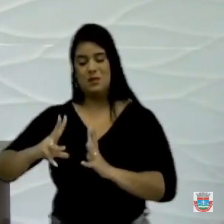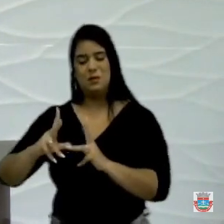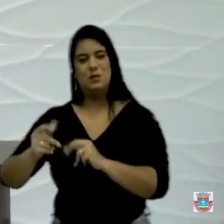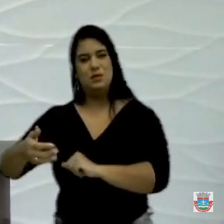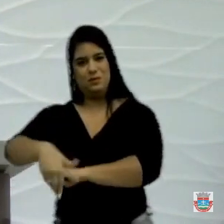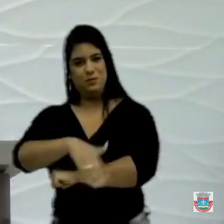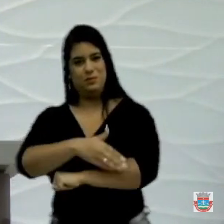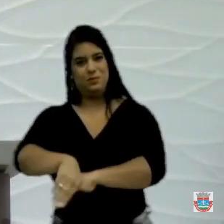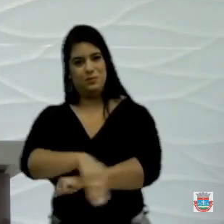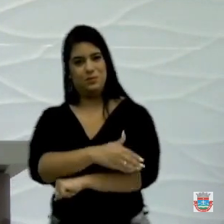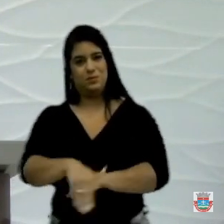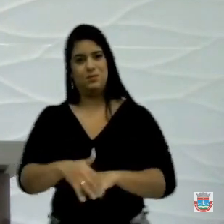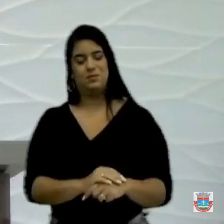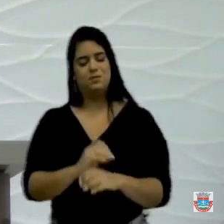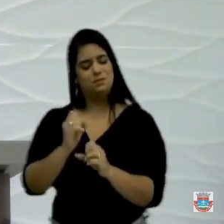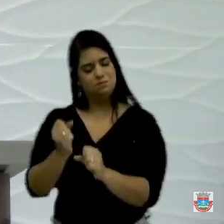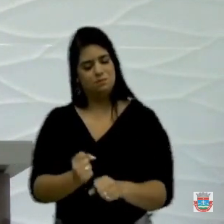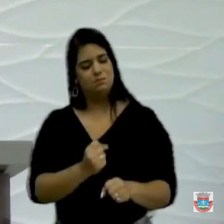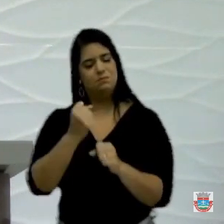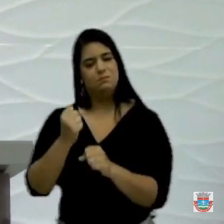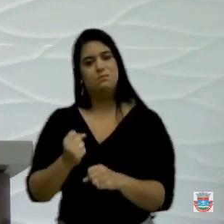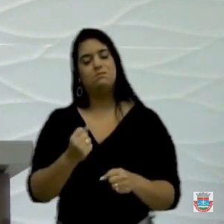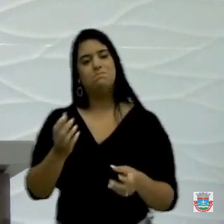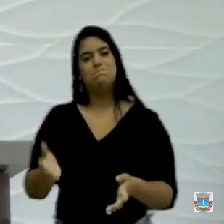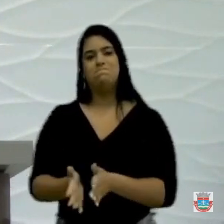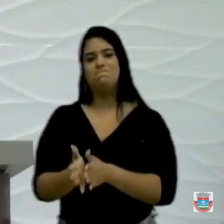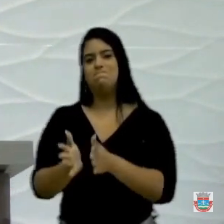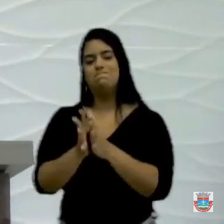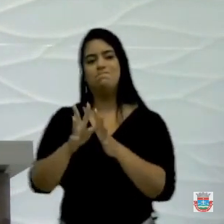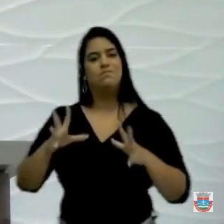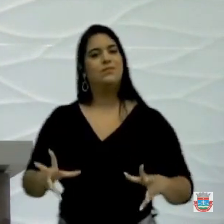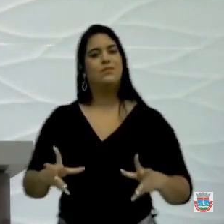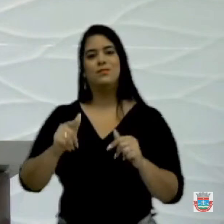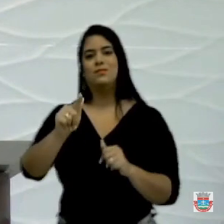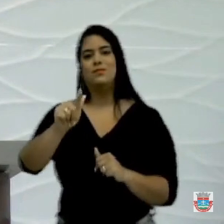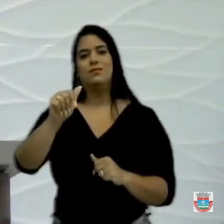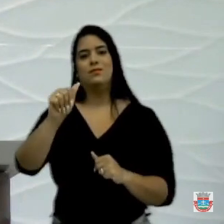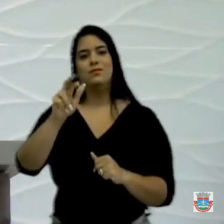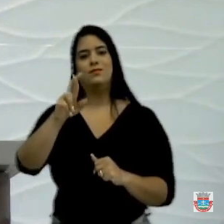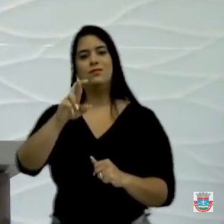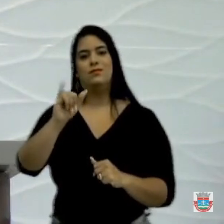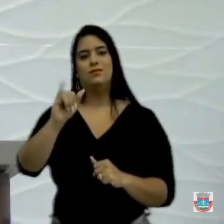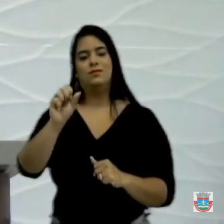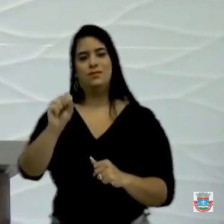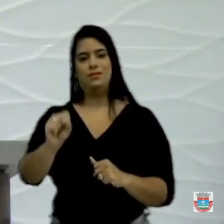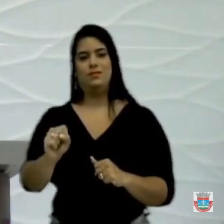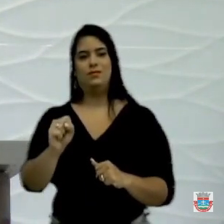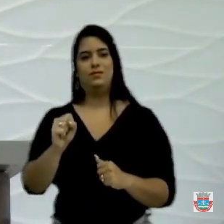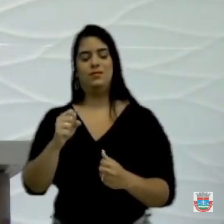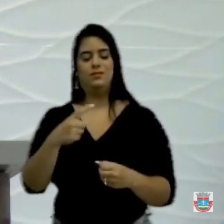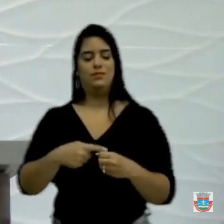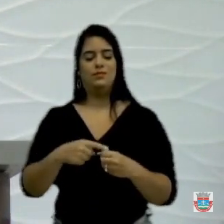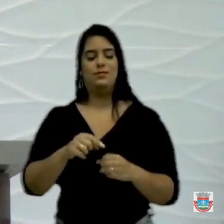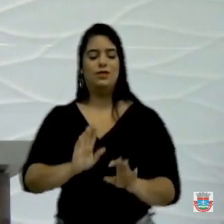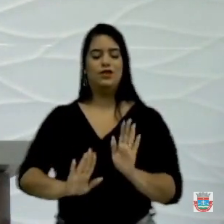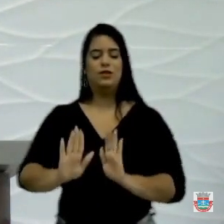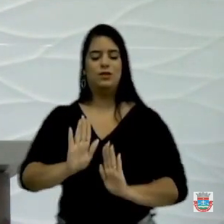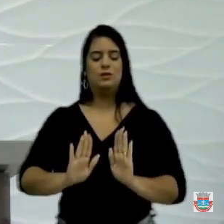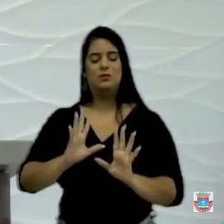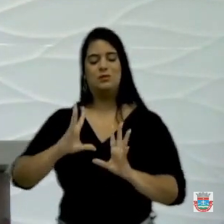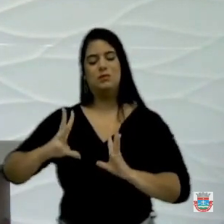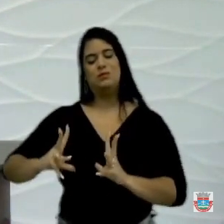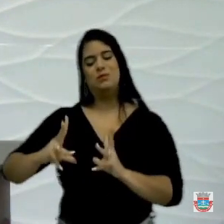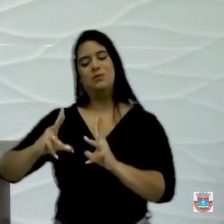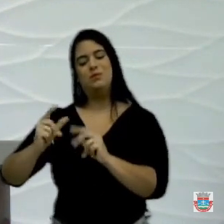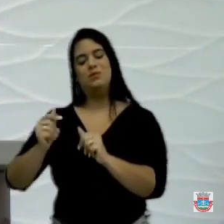aqui, parabenizar todos os garis do nosso município, que é os que cuidam, que fazem a limpeza do